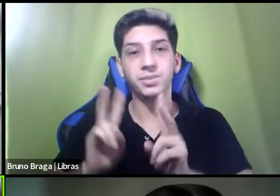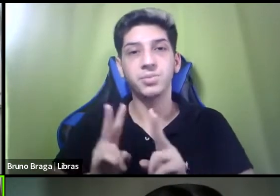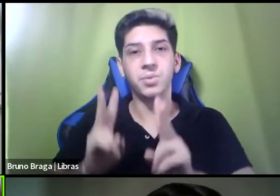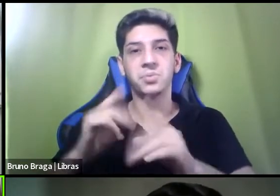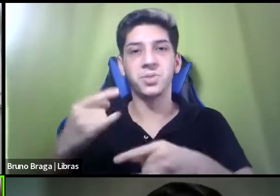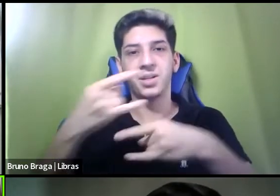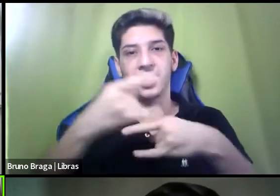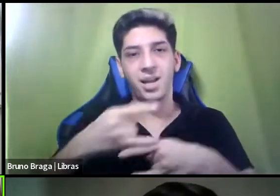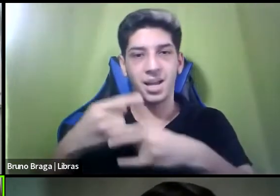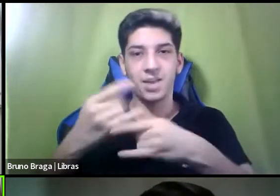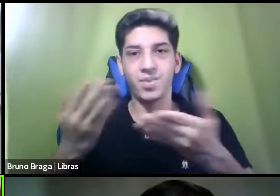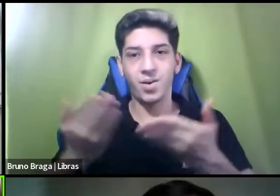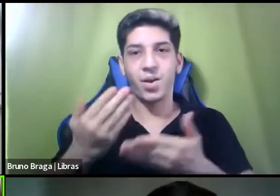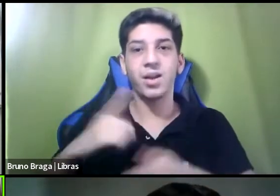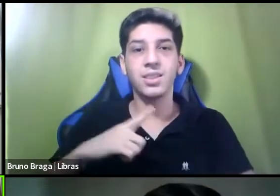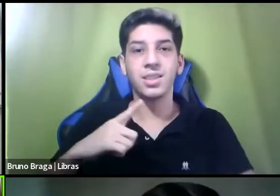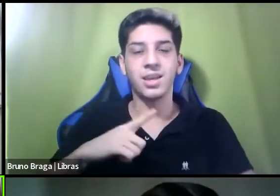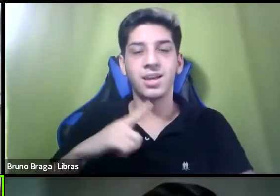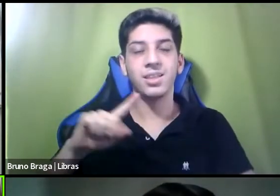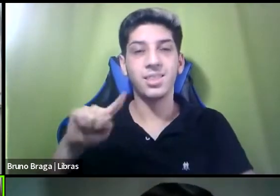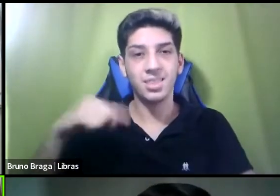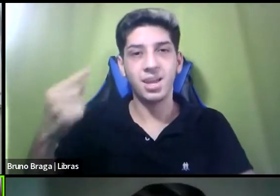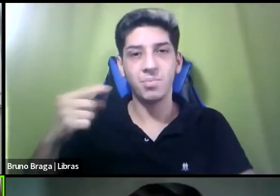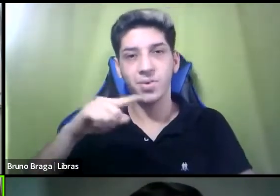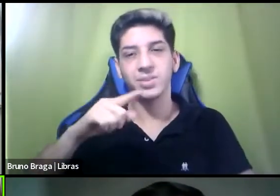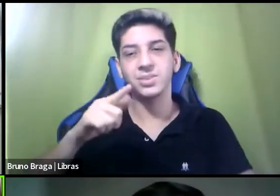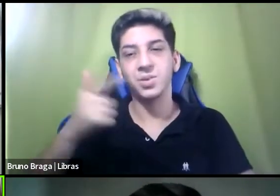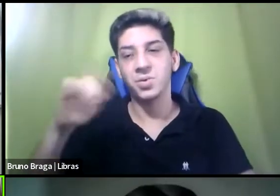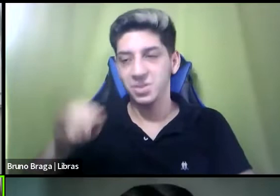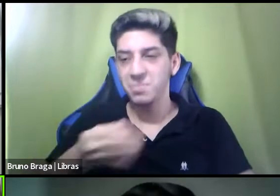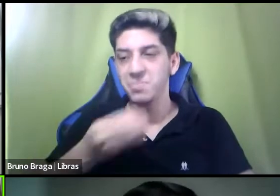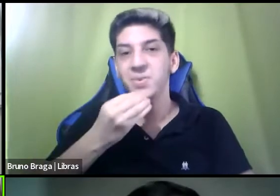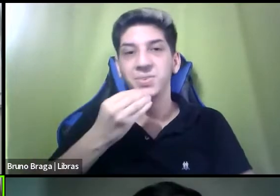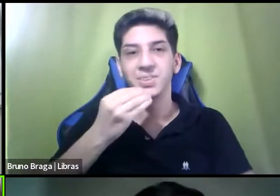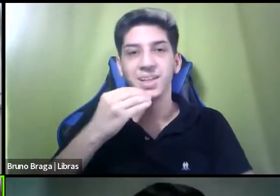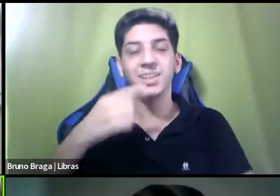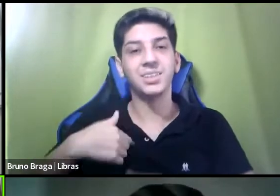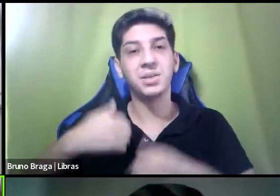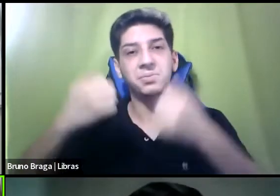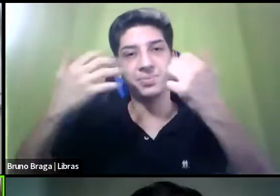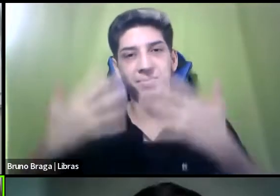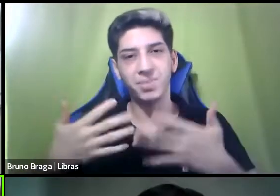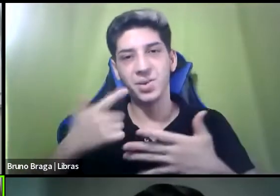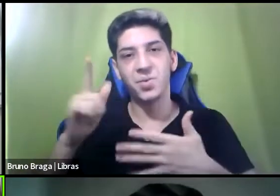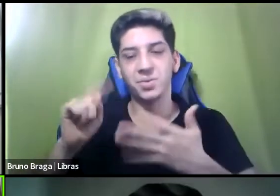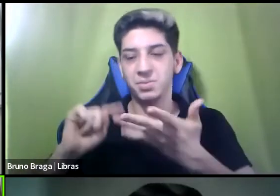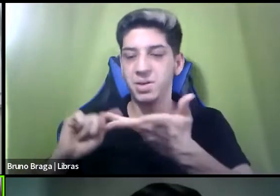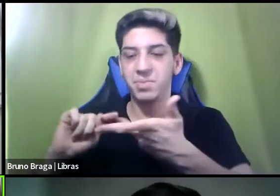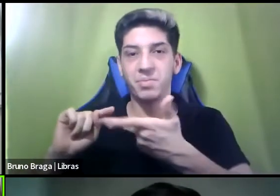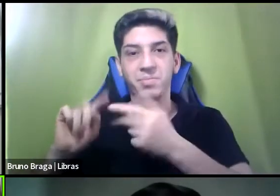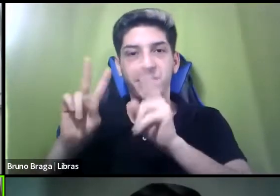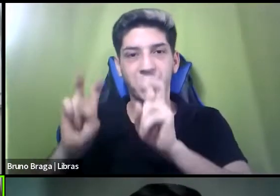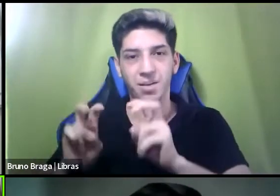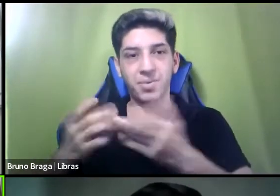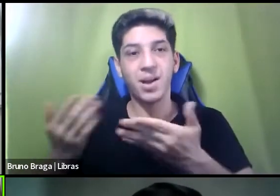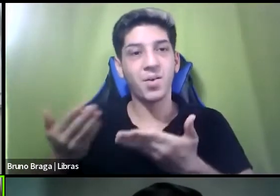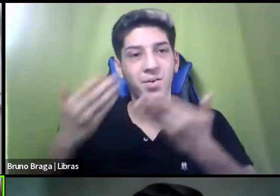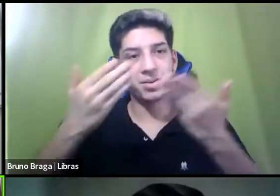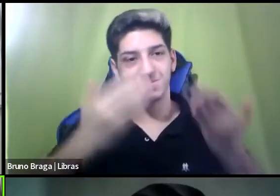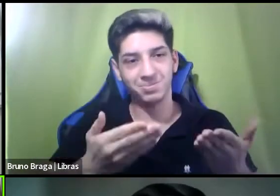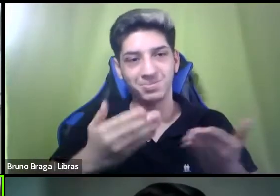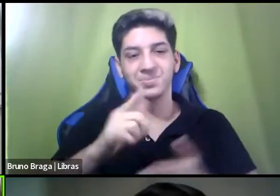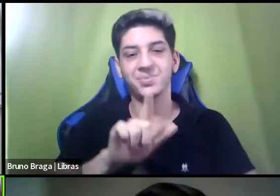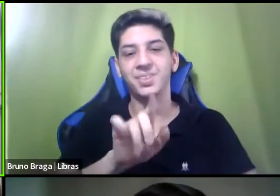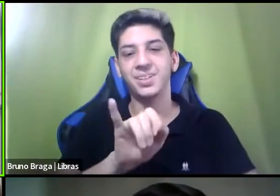e eu vou ter outras oportunidades aí então eu vou estar trazendo alguns outros pontos mas eu te devolvo a palavra Lívia.